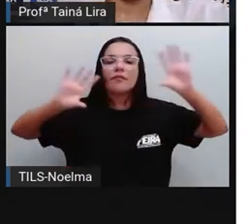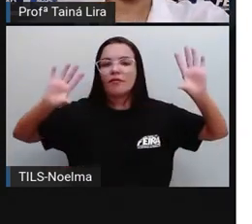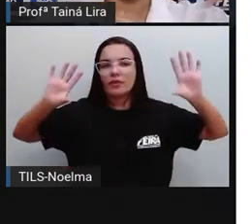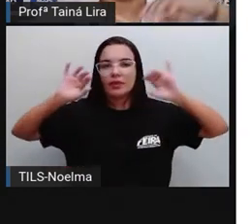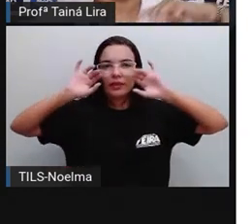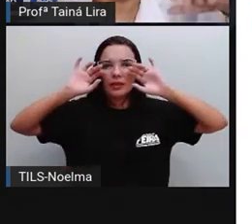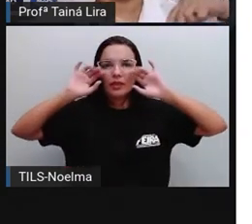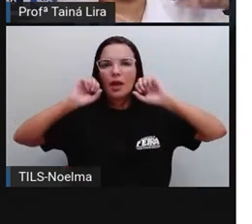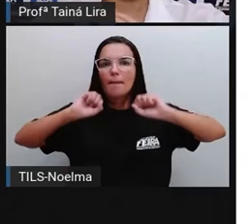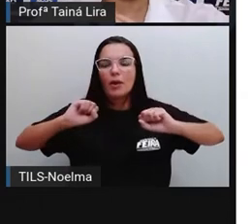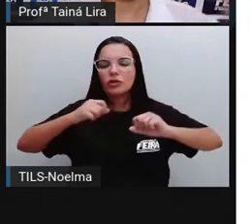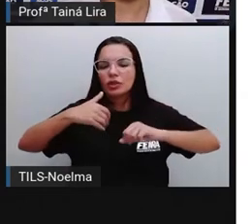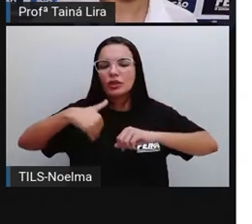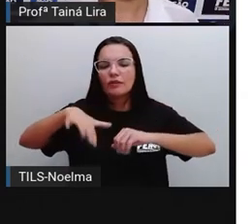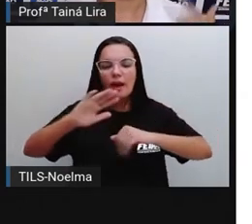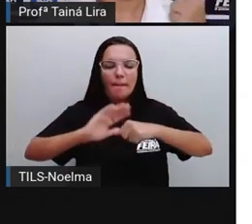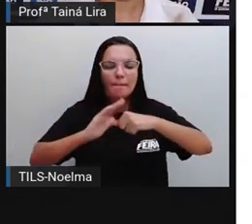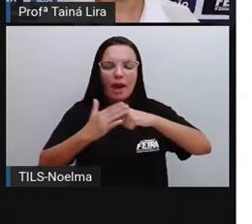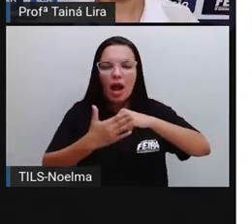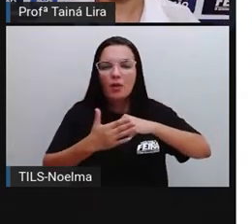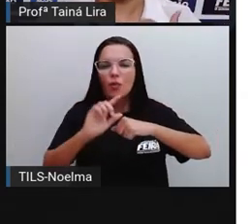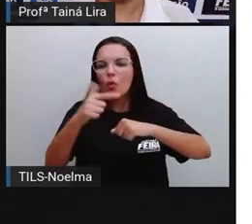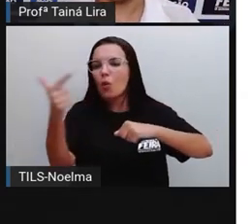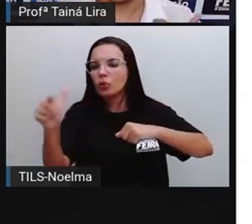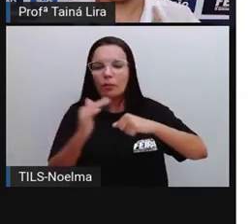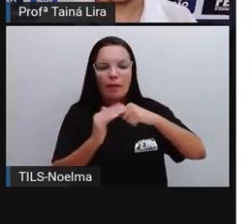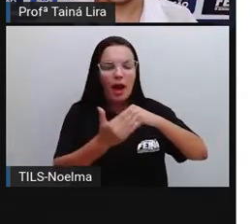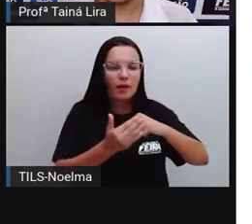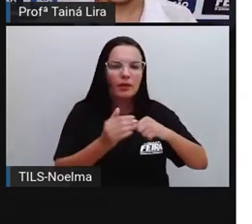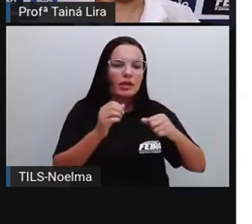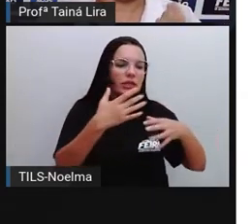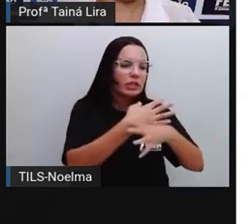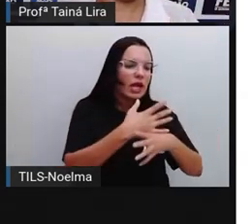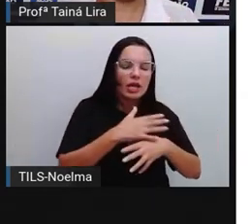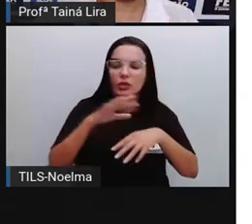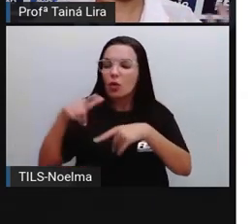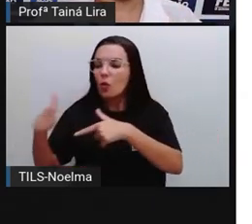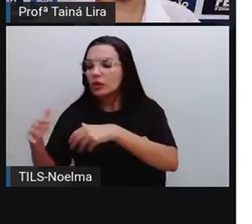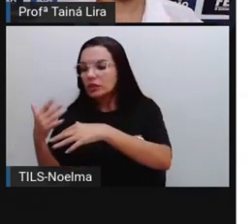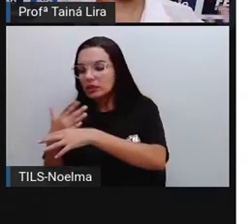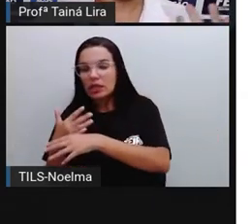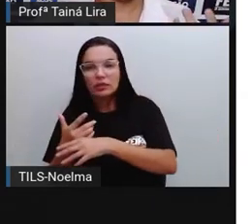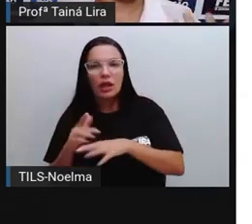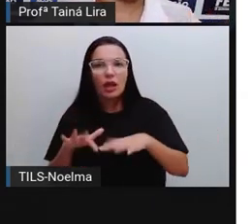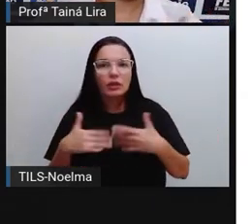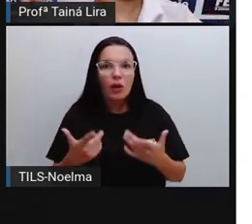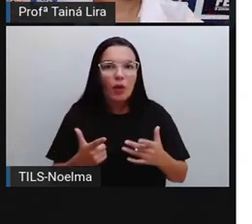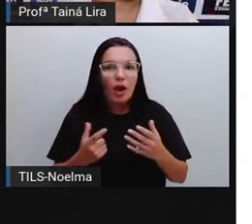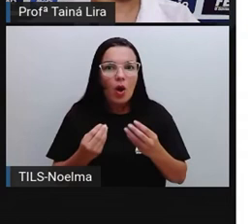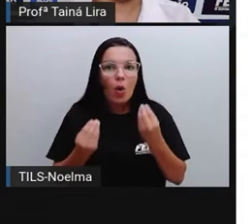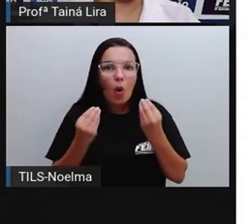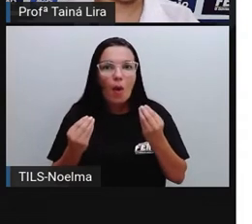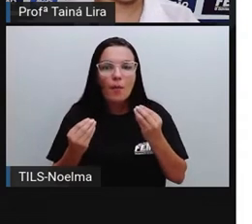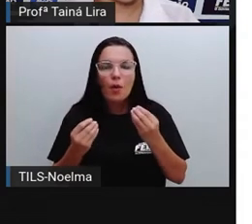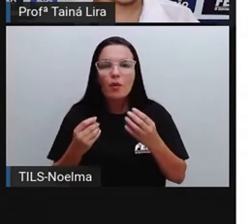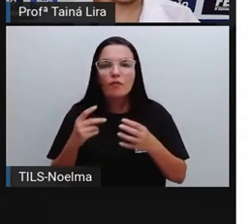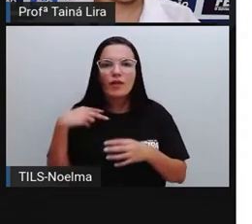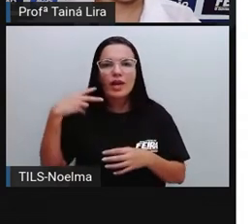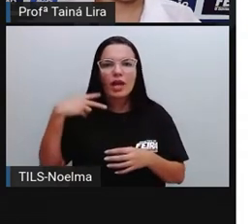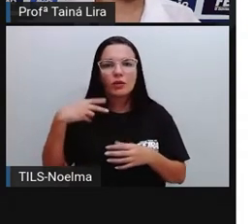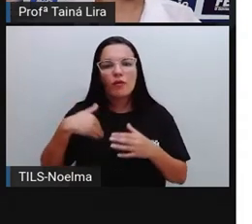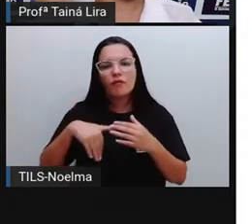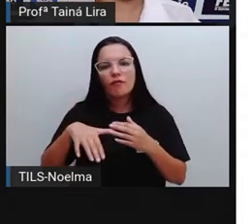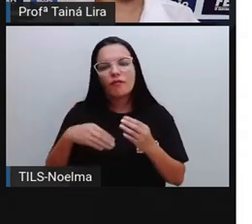um bairro a outro, de uma cidade a outra. Então, o vereador não pode criar uma lei impedindo das pessoas saírem de casa,